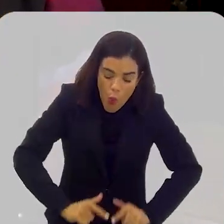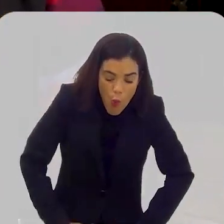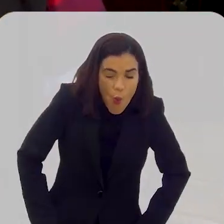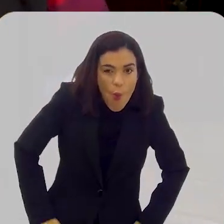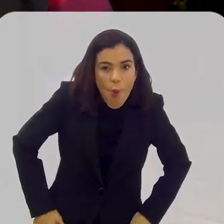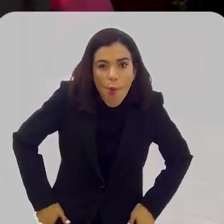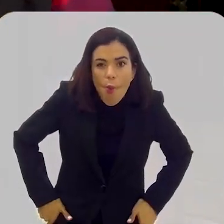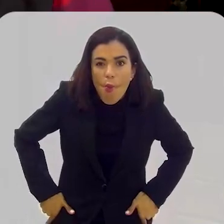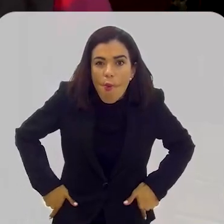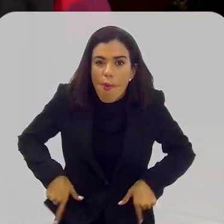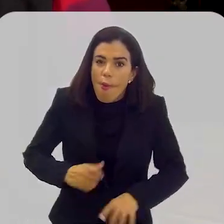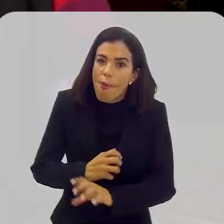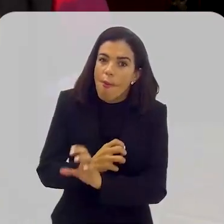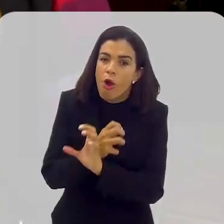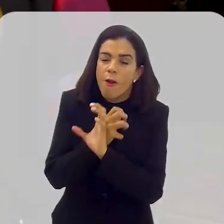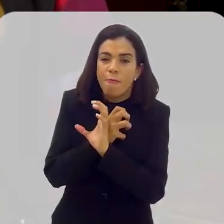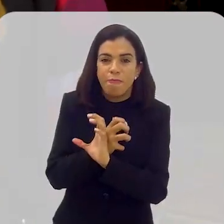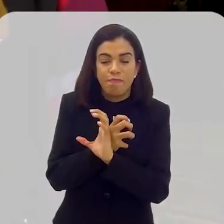faltava dinheiro para tudo.